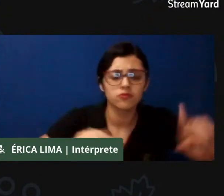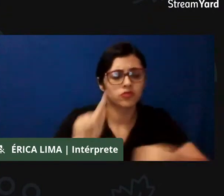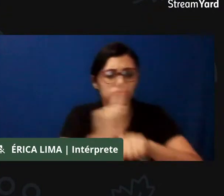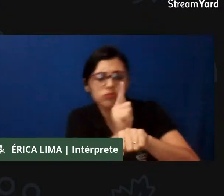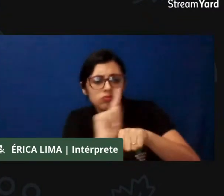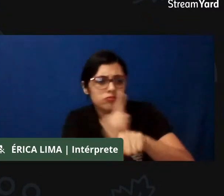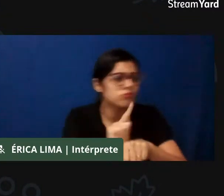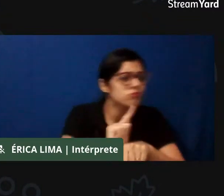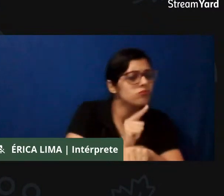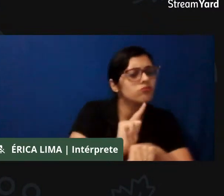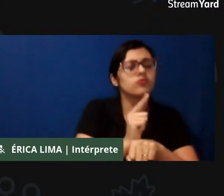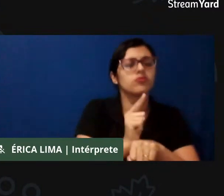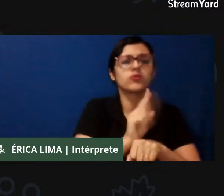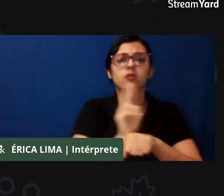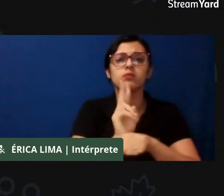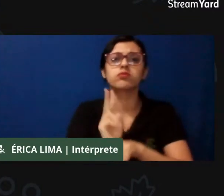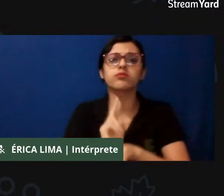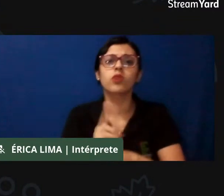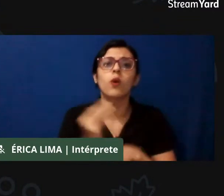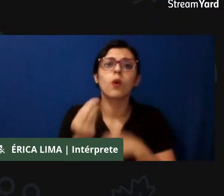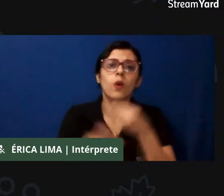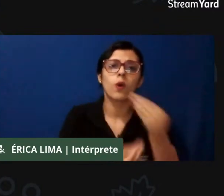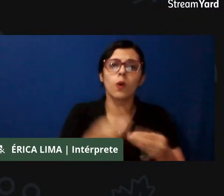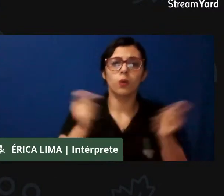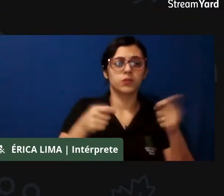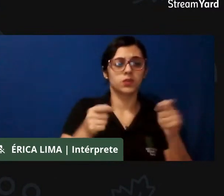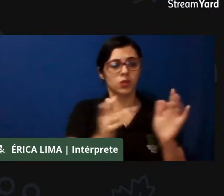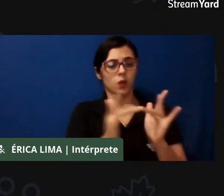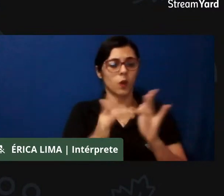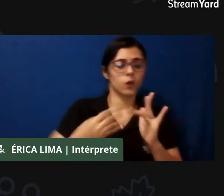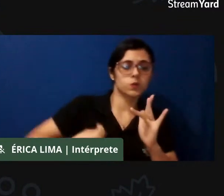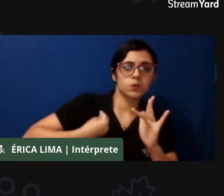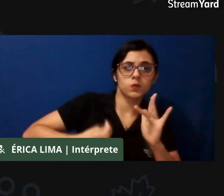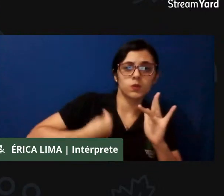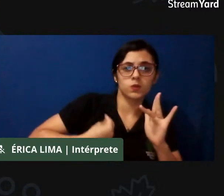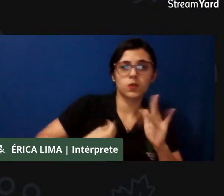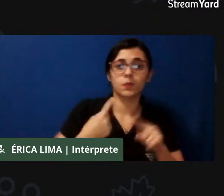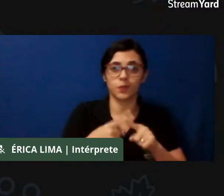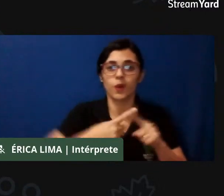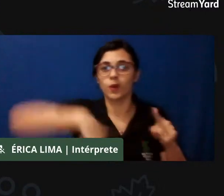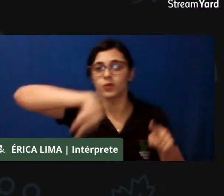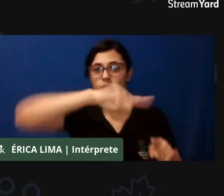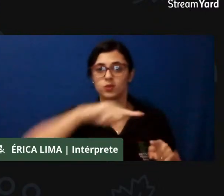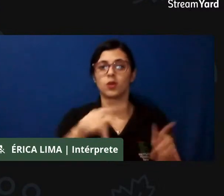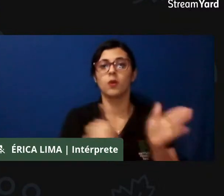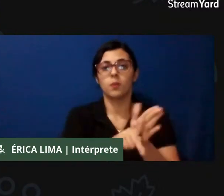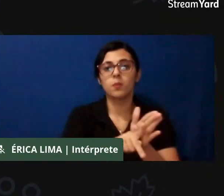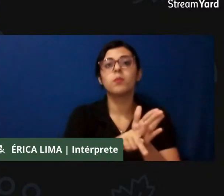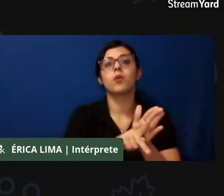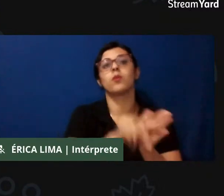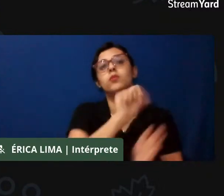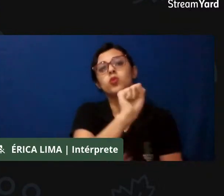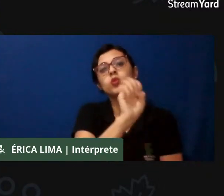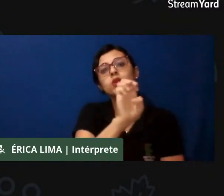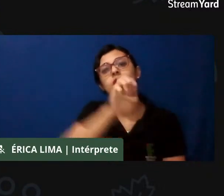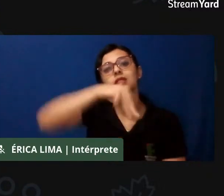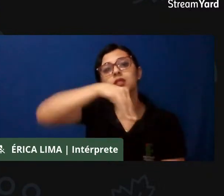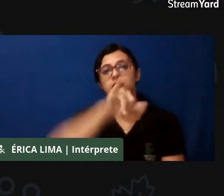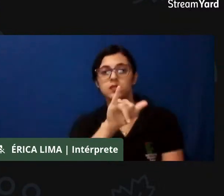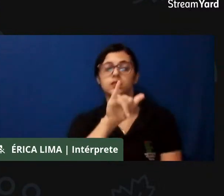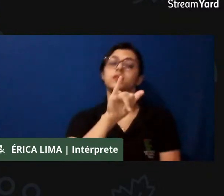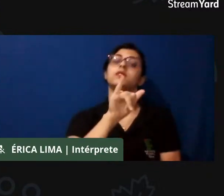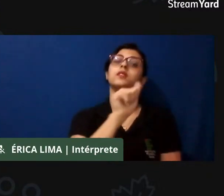conviver, inclusive com o fato de sermos do semiárido, e aí a gente pensa muito